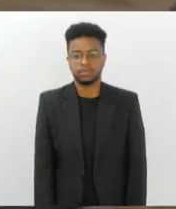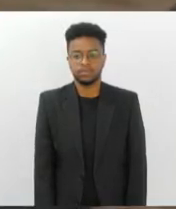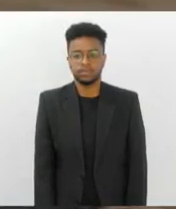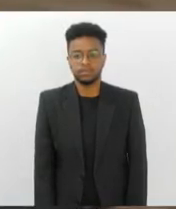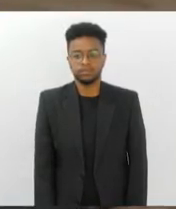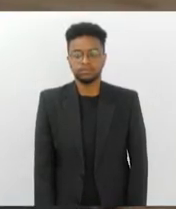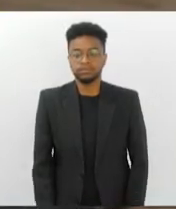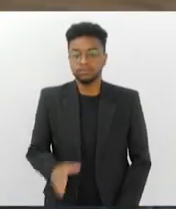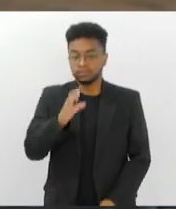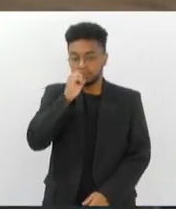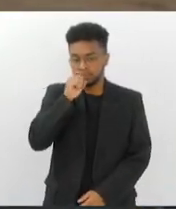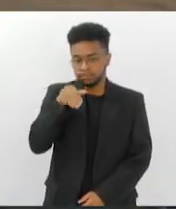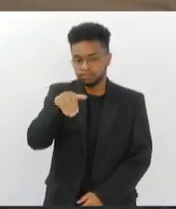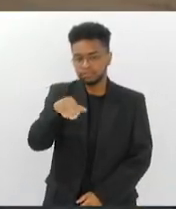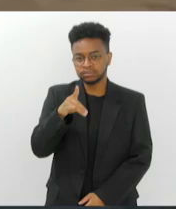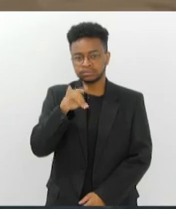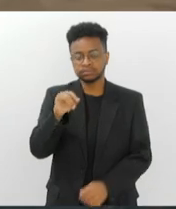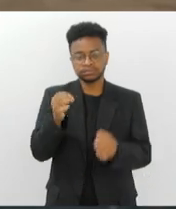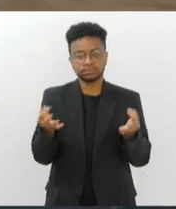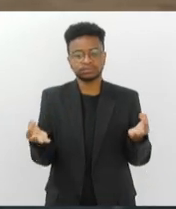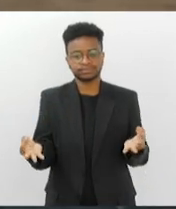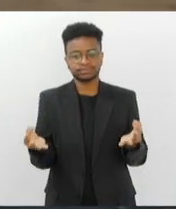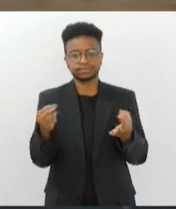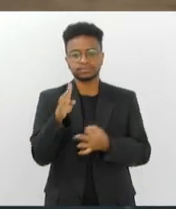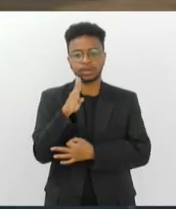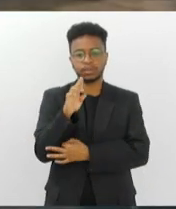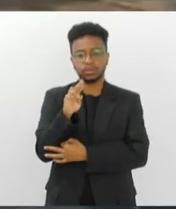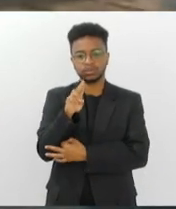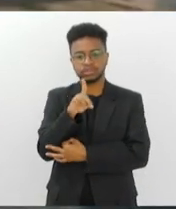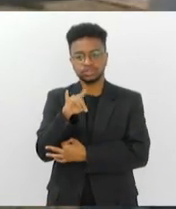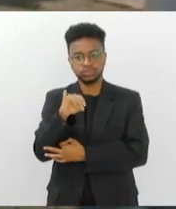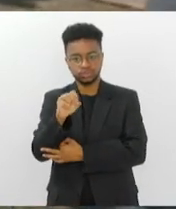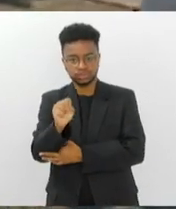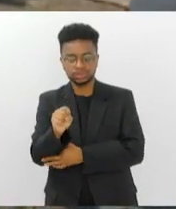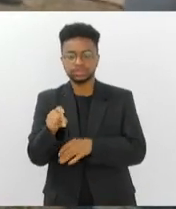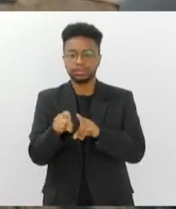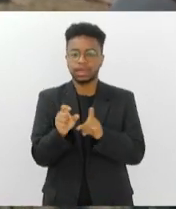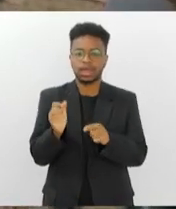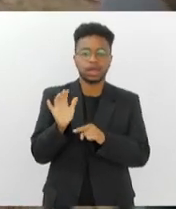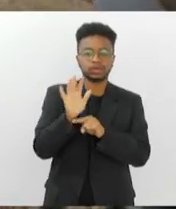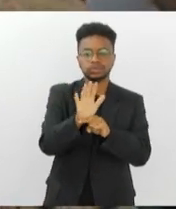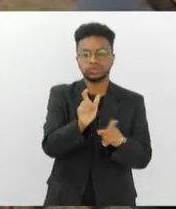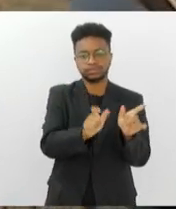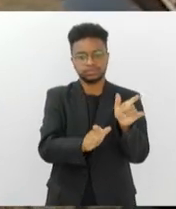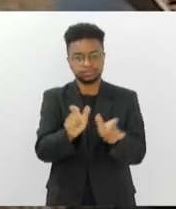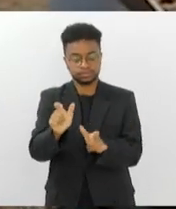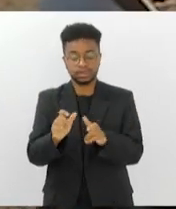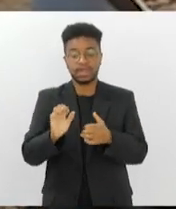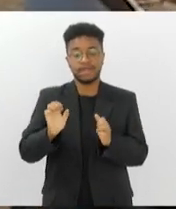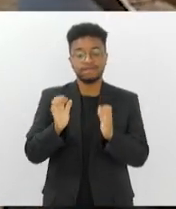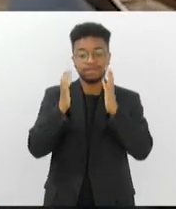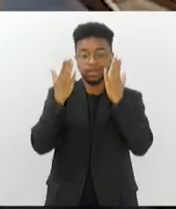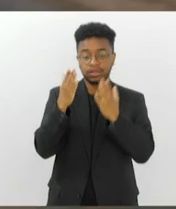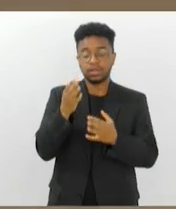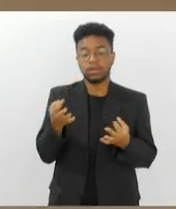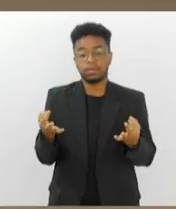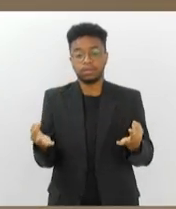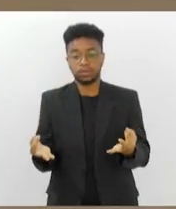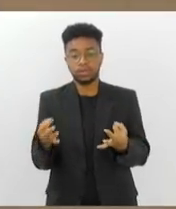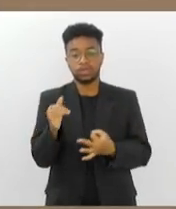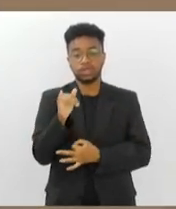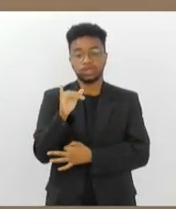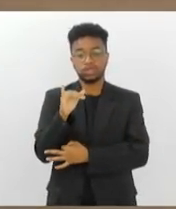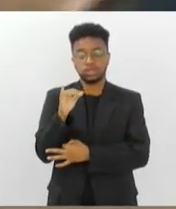Este sábado é dia de meditar em Búzios e ainda fazer o bem. O evento Búzios Yoga e Bem-Estar vai